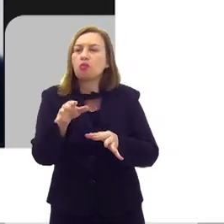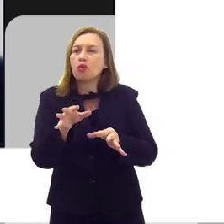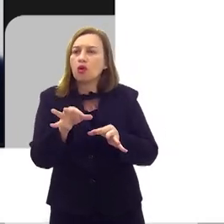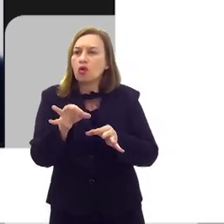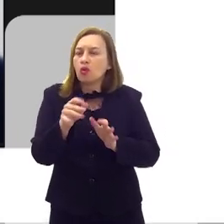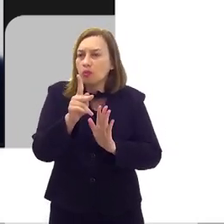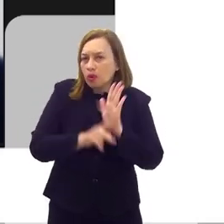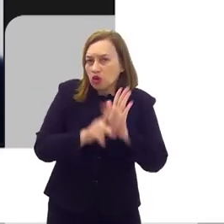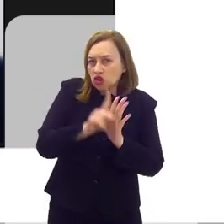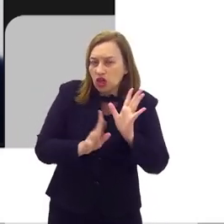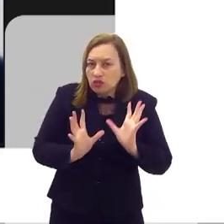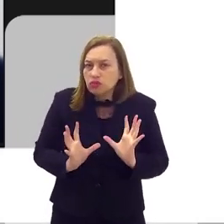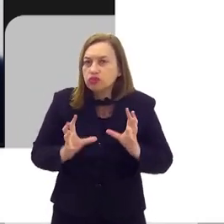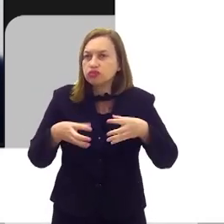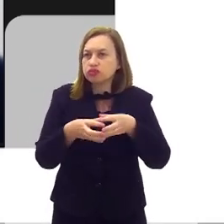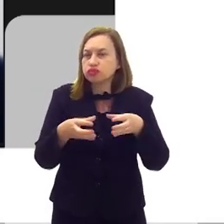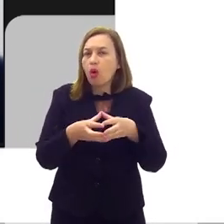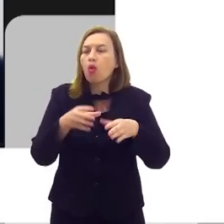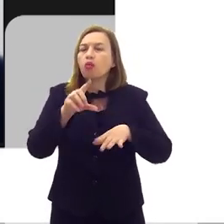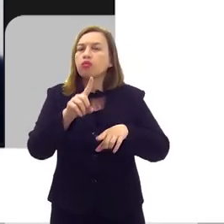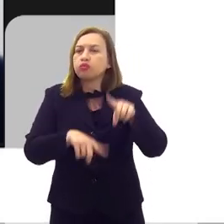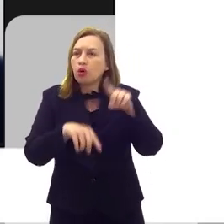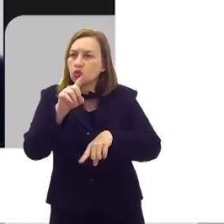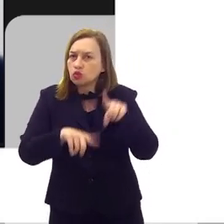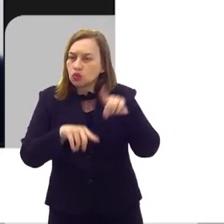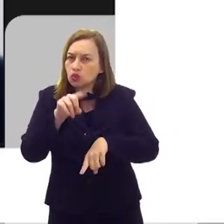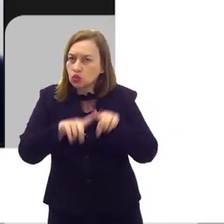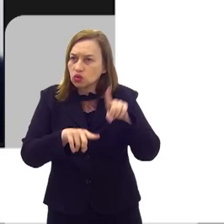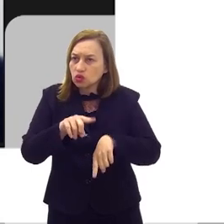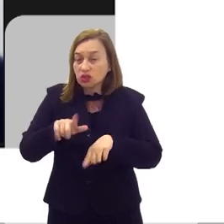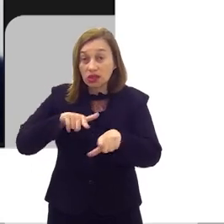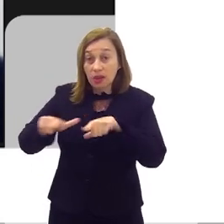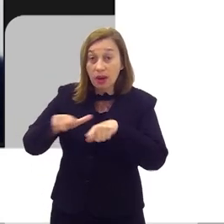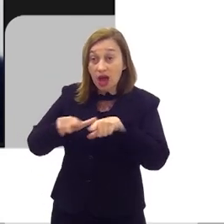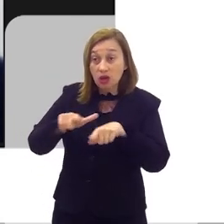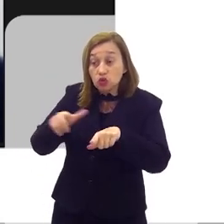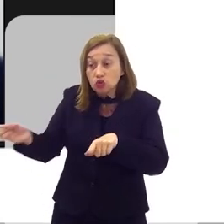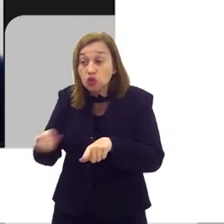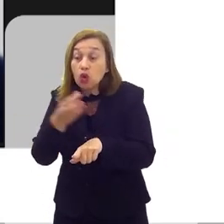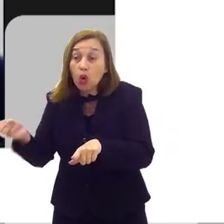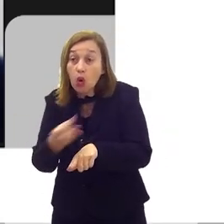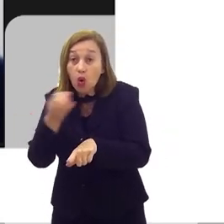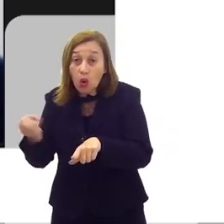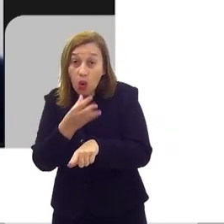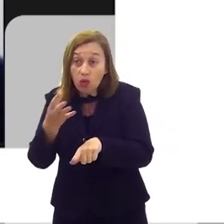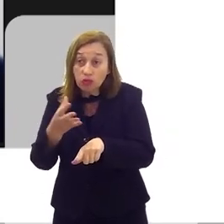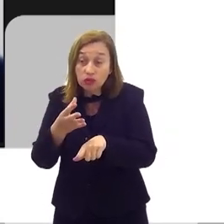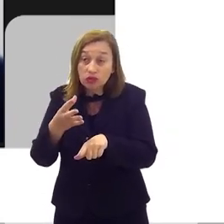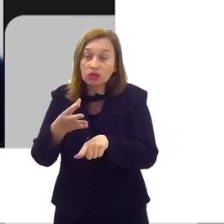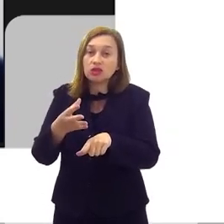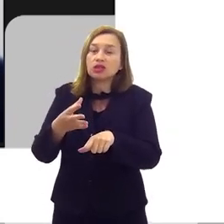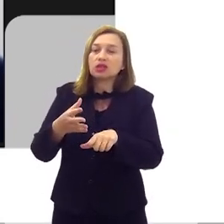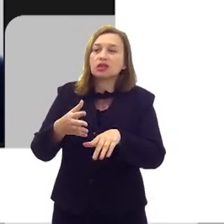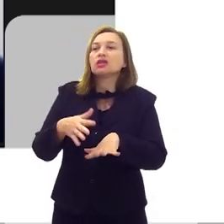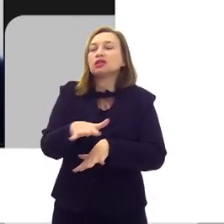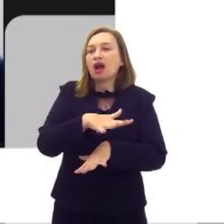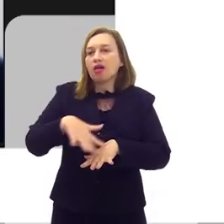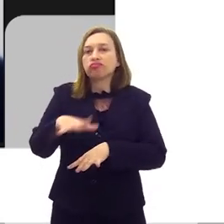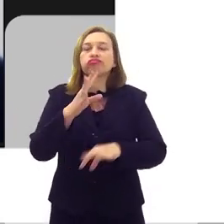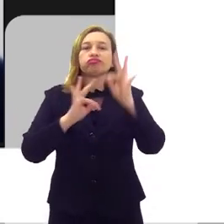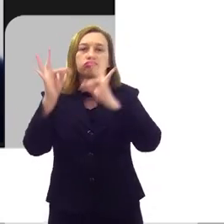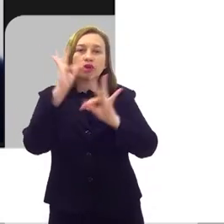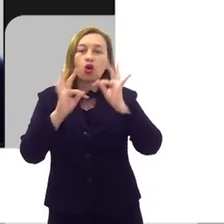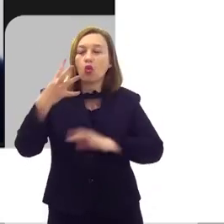estratégias de desenvolvimento de projetos de cooperação, que pode gerar produtos, processos e serviços inovadores, além da